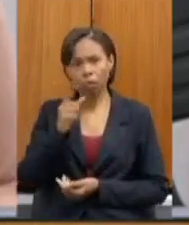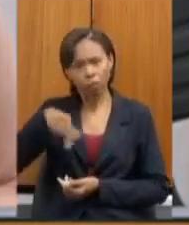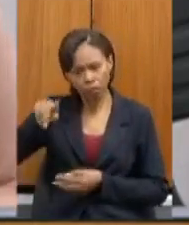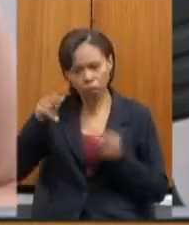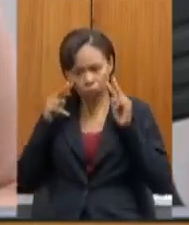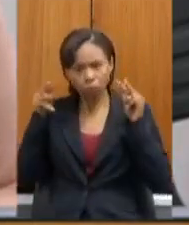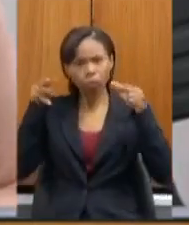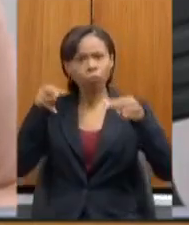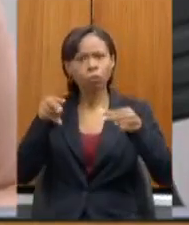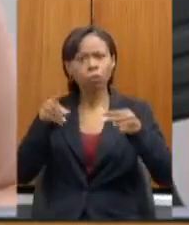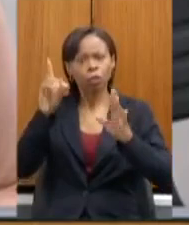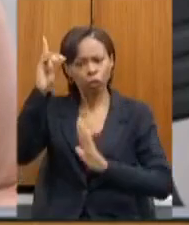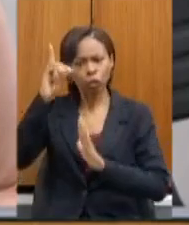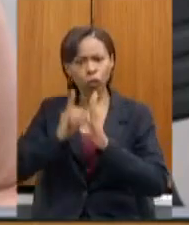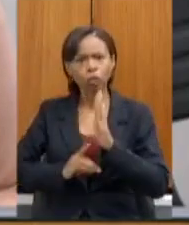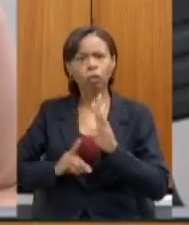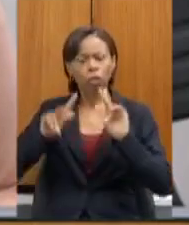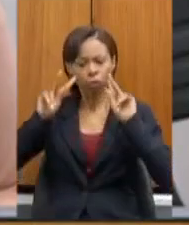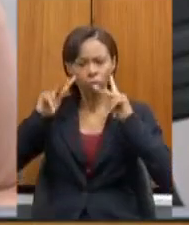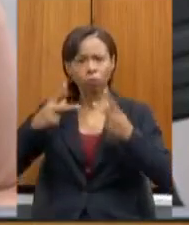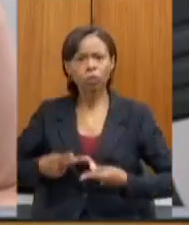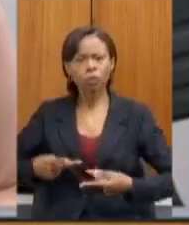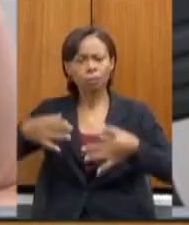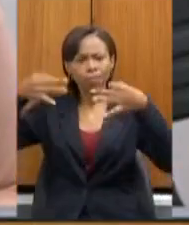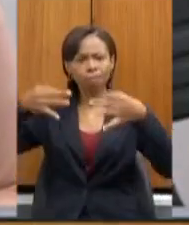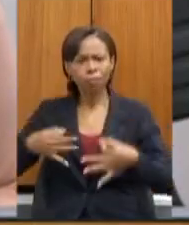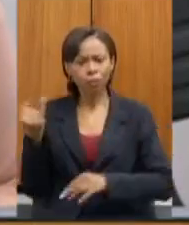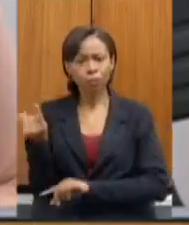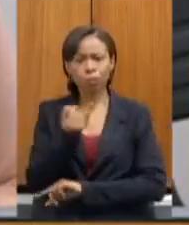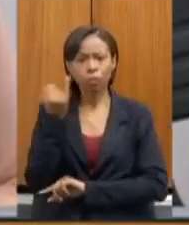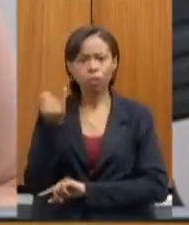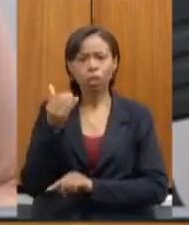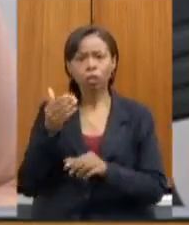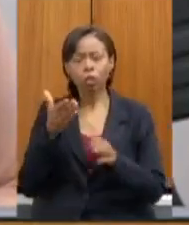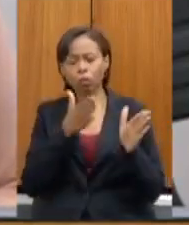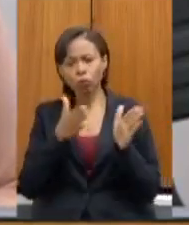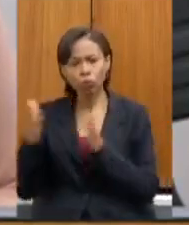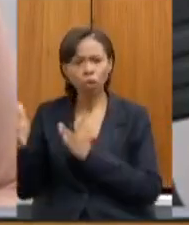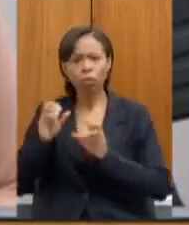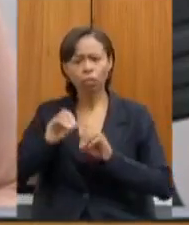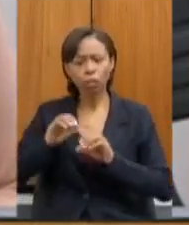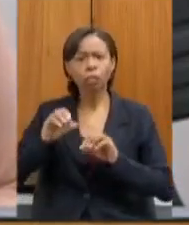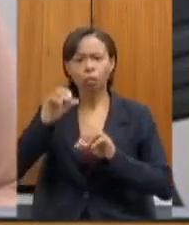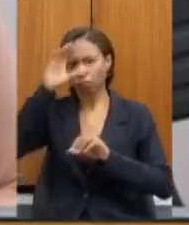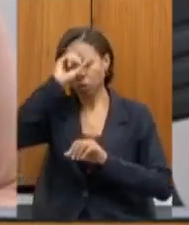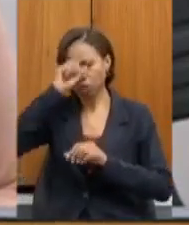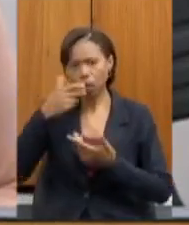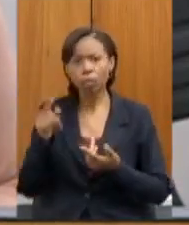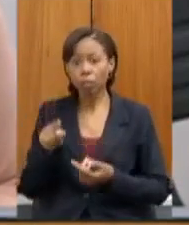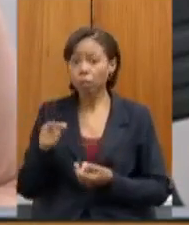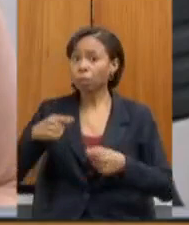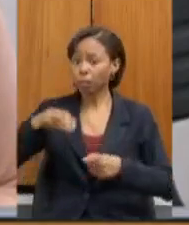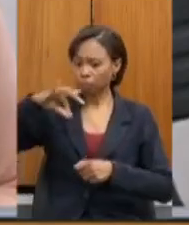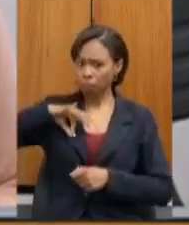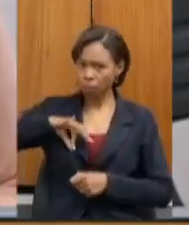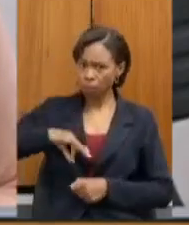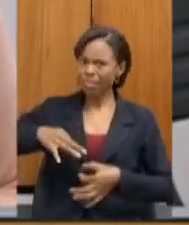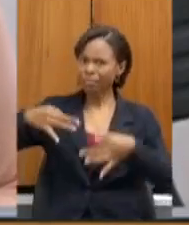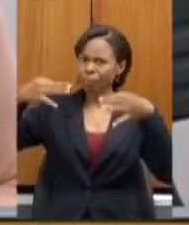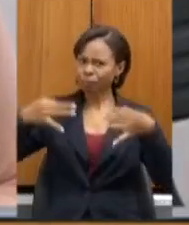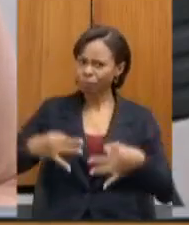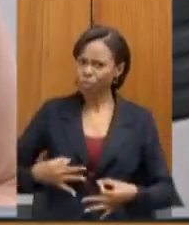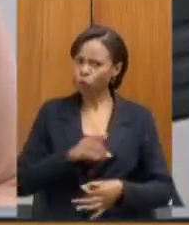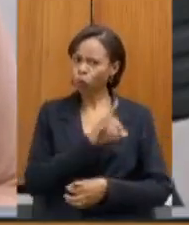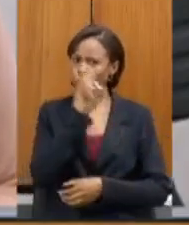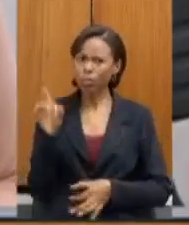como sujeitos importantes no processo de ensino-aprendizagem e tem que ter o direito ao salário correto ao salário em dia